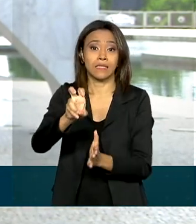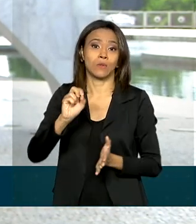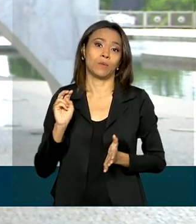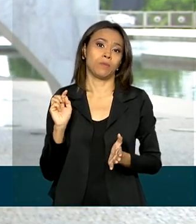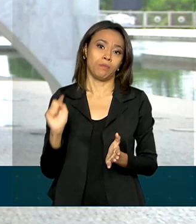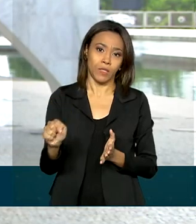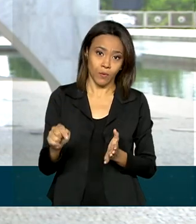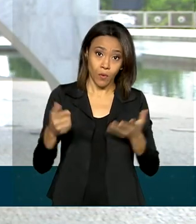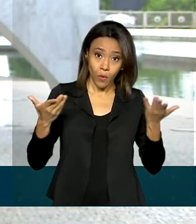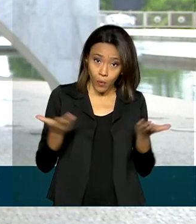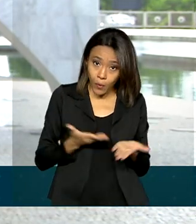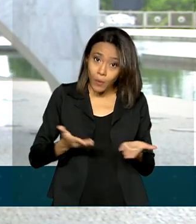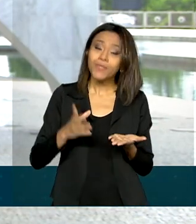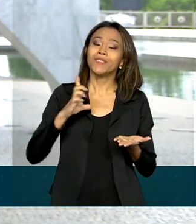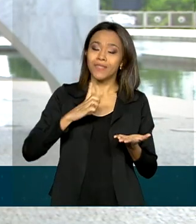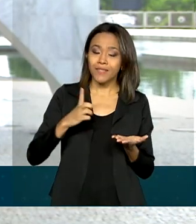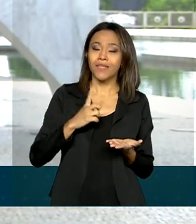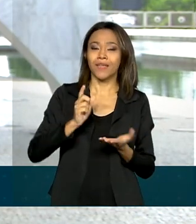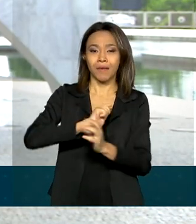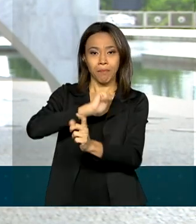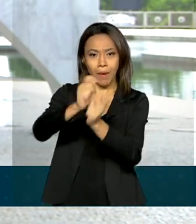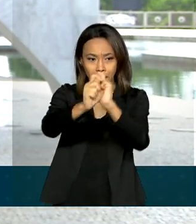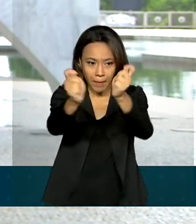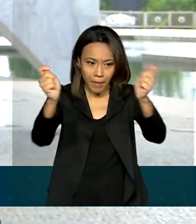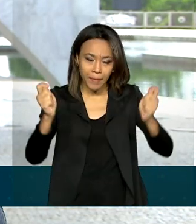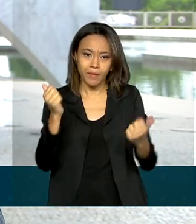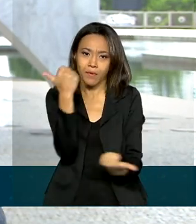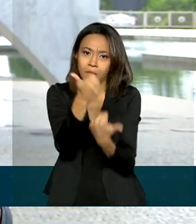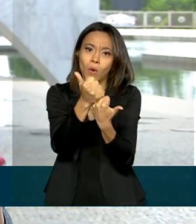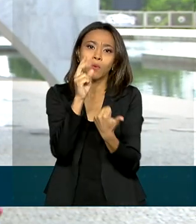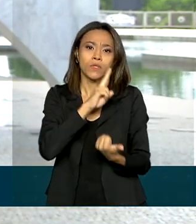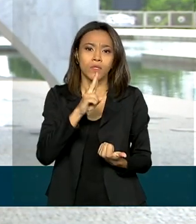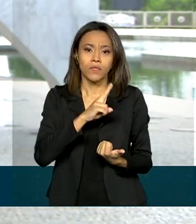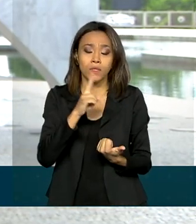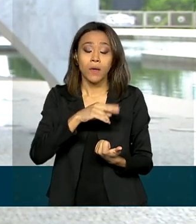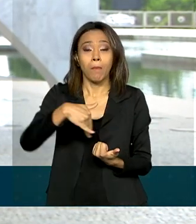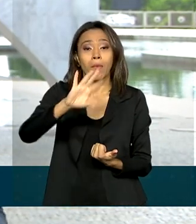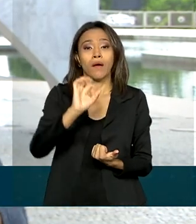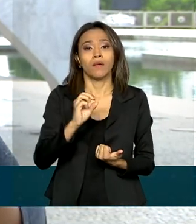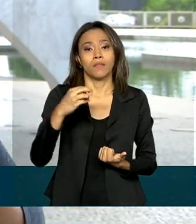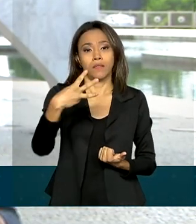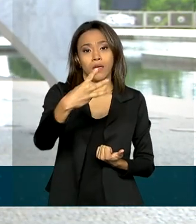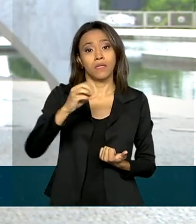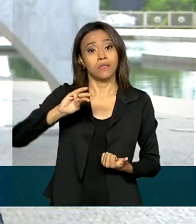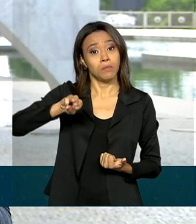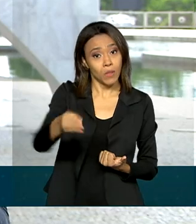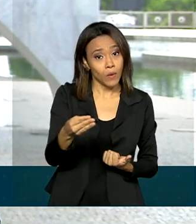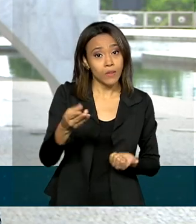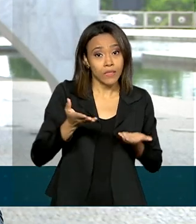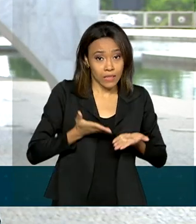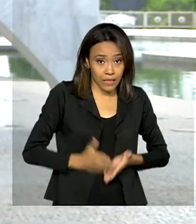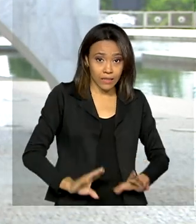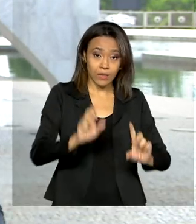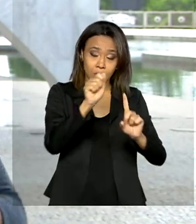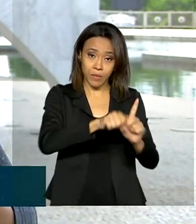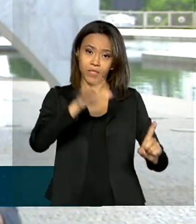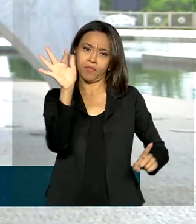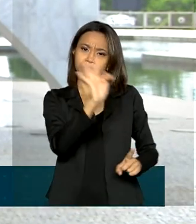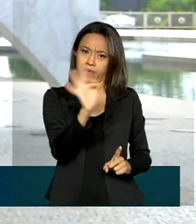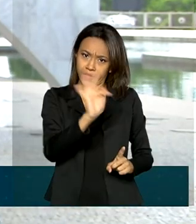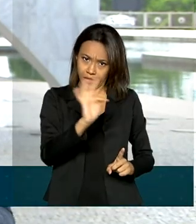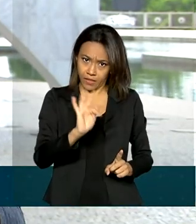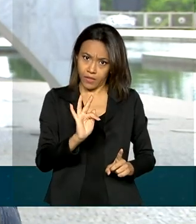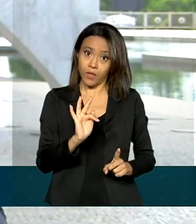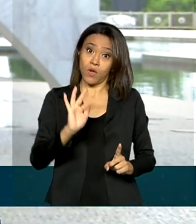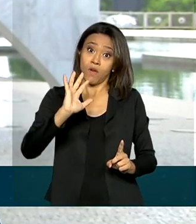hoje tem previsão de pagamento do auxílio emergencial. Mais de 3 milhões de beneficiários nascidos em fevereiro devem